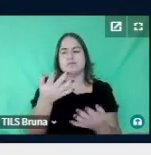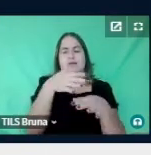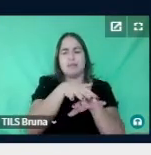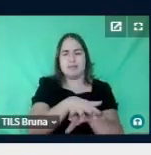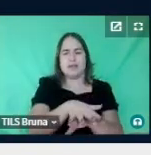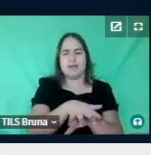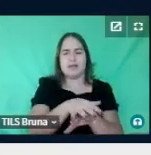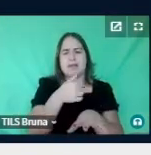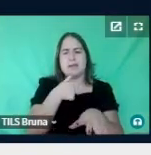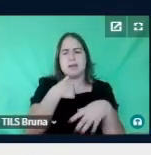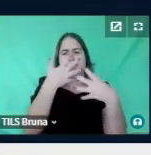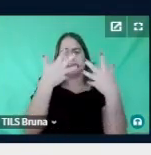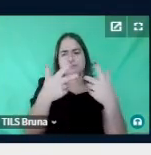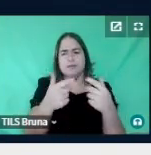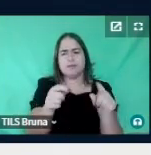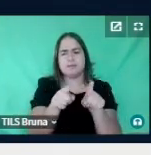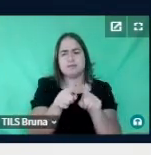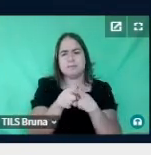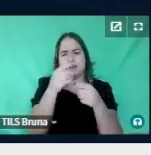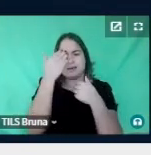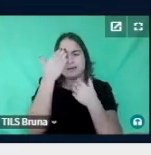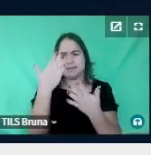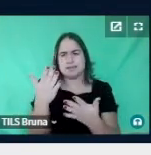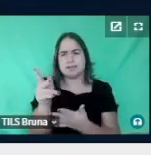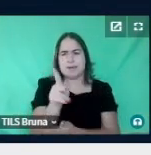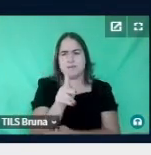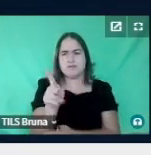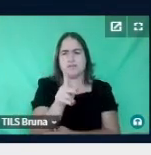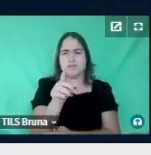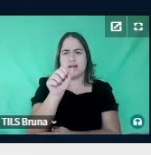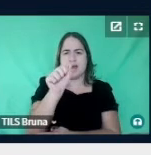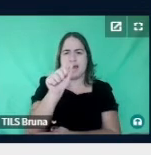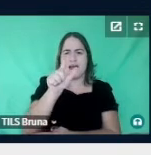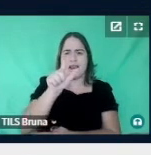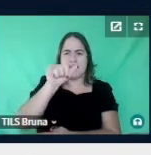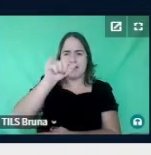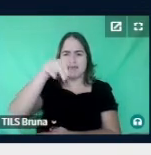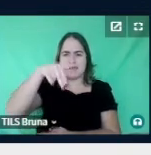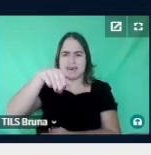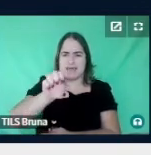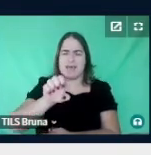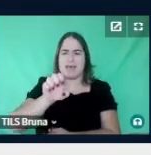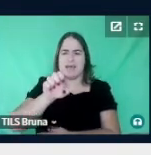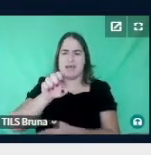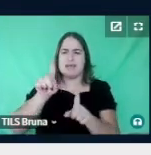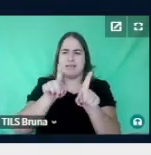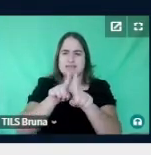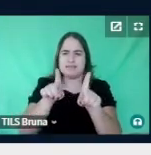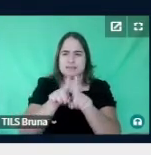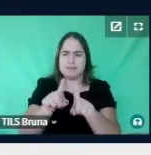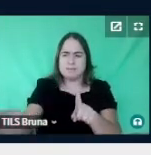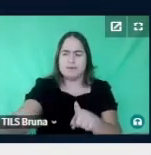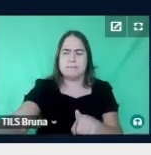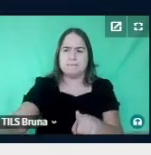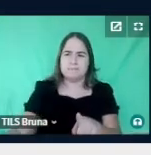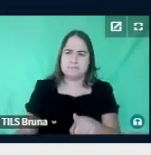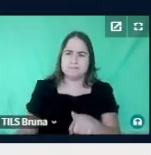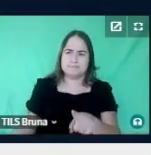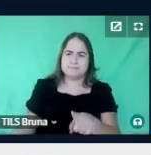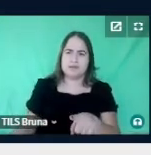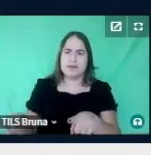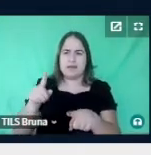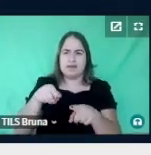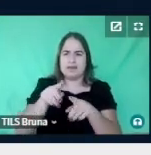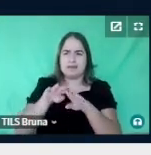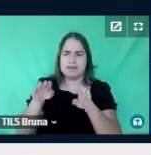Faço uma explicação, um agradecimento também à professora Aline Fonseca, de Oliveira, que também é membro dessa banca,